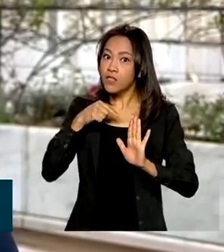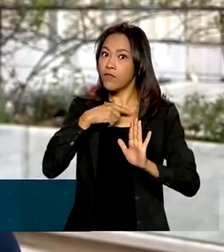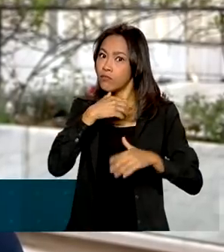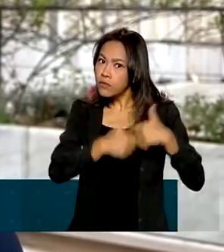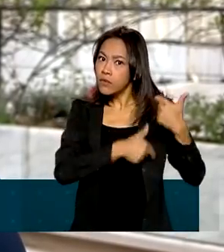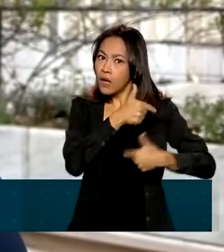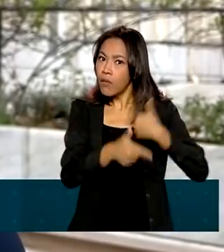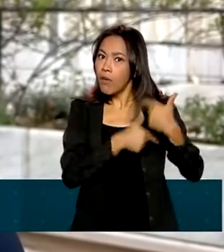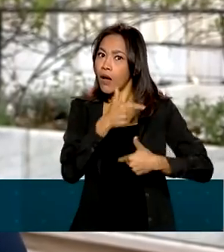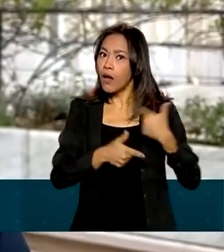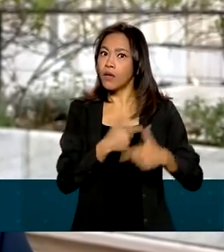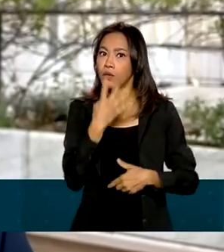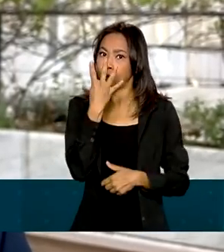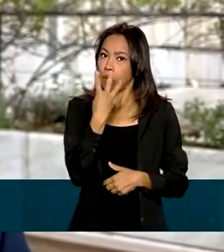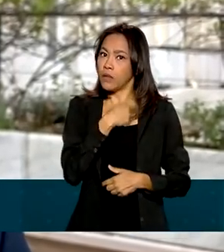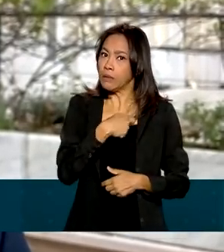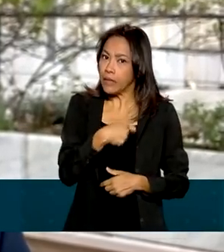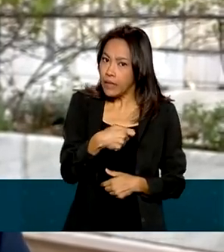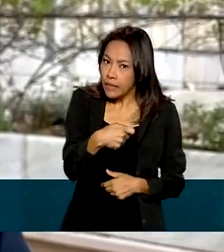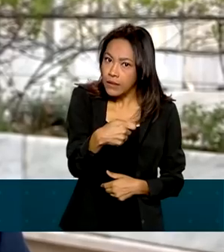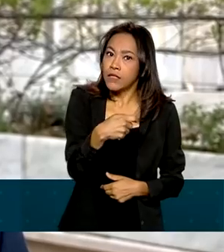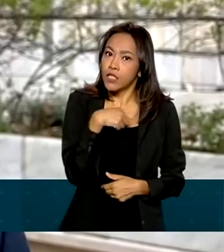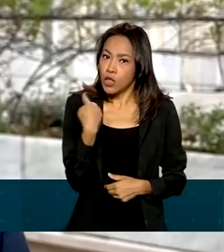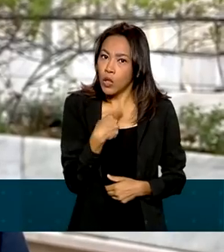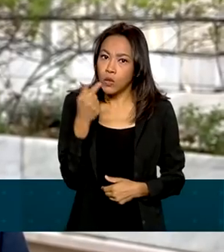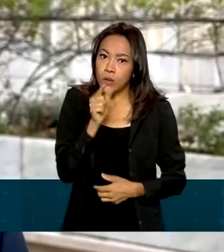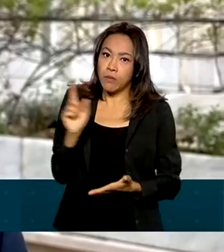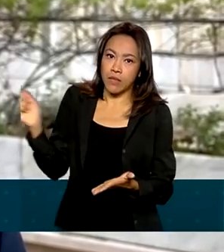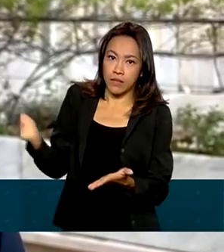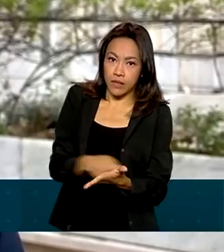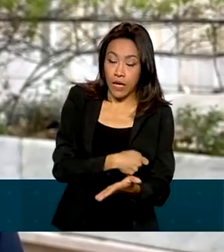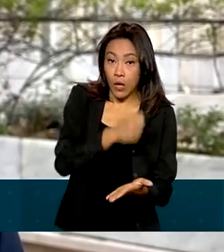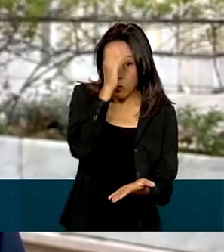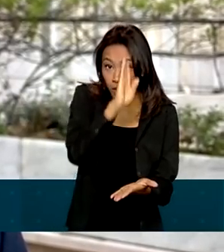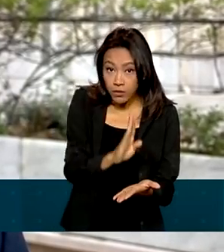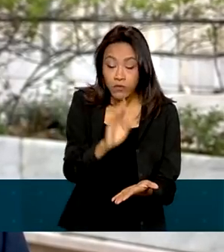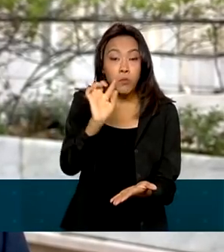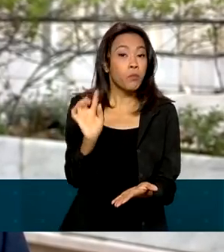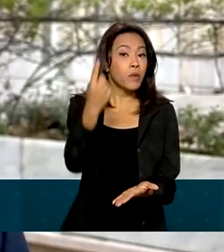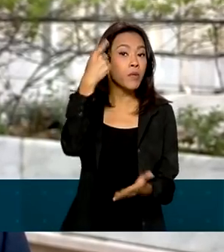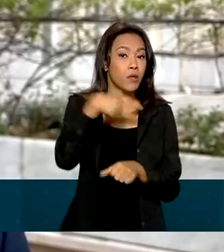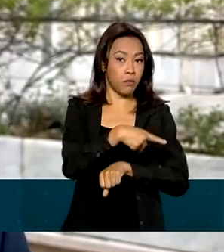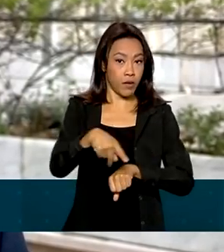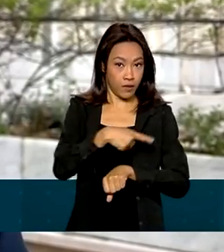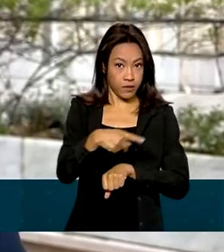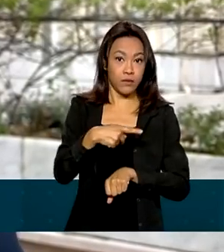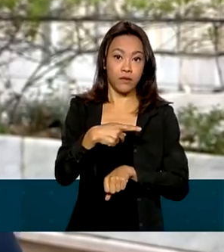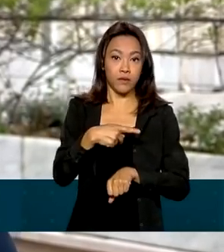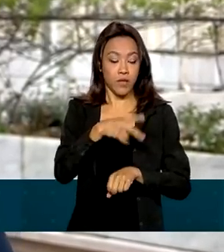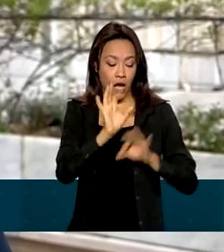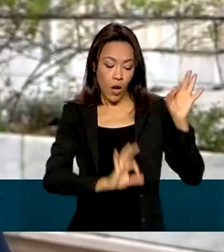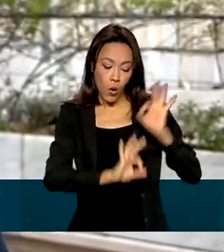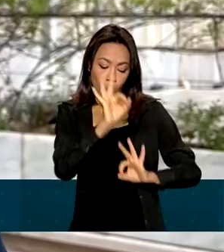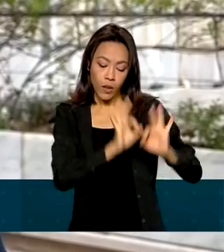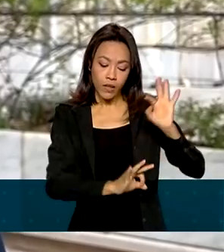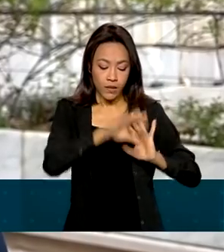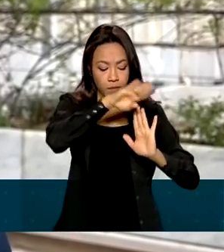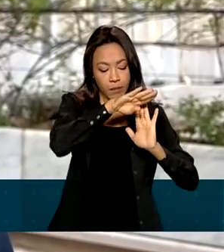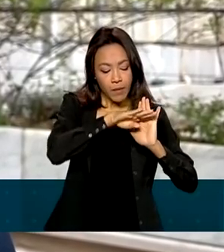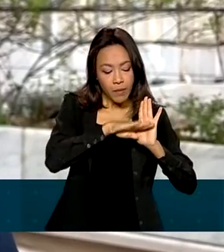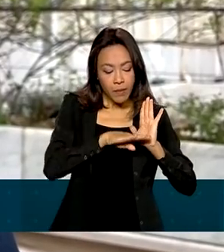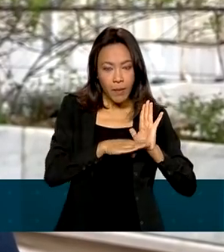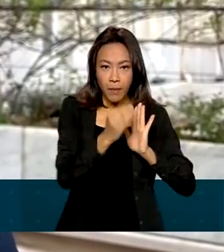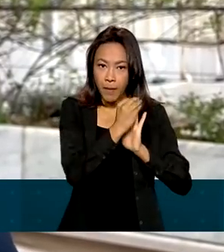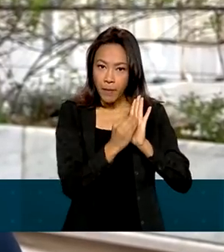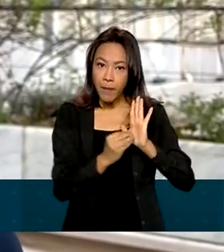da assinatura do Acordo do Metano em Glasgow, o Brasil foi o primeiro país a fazer um programa específico para a redução de